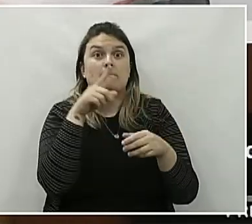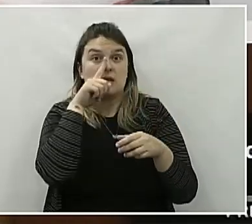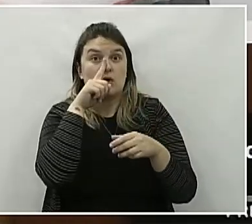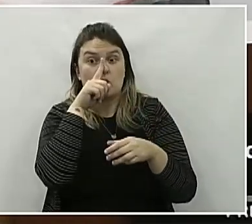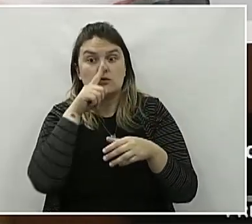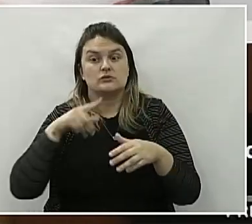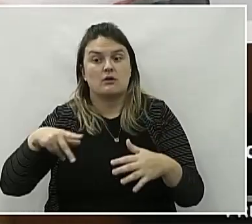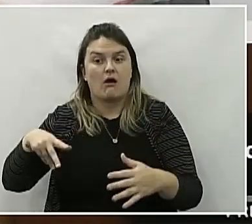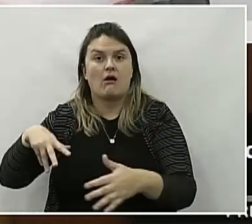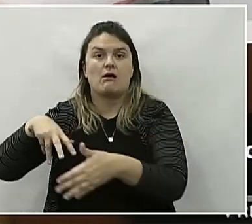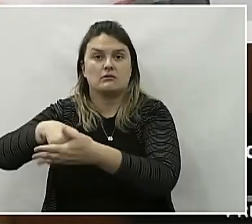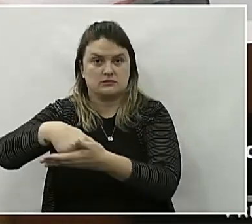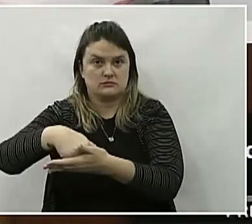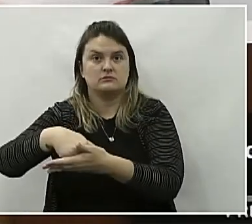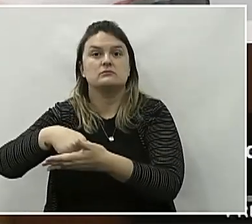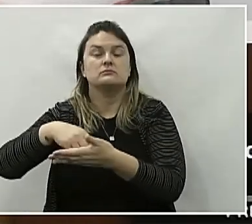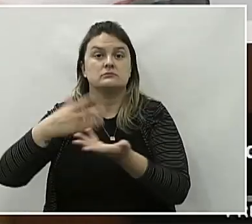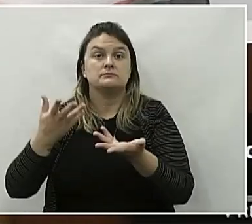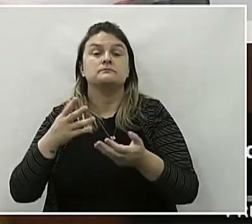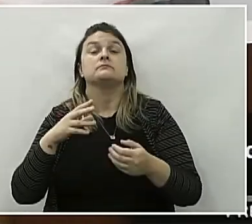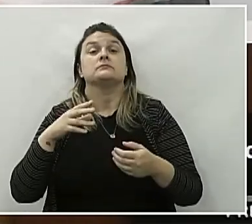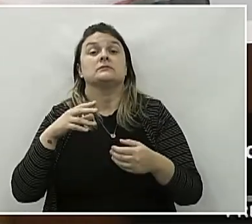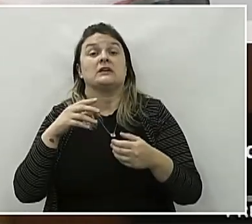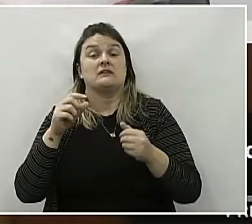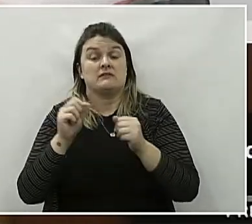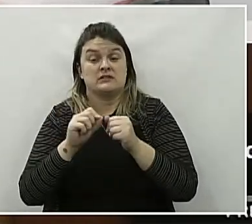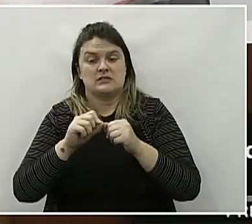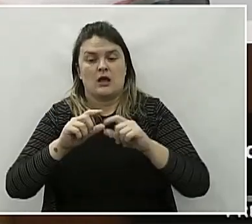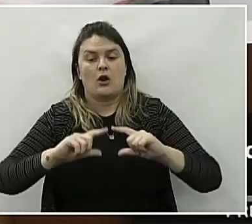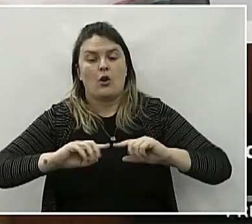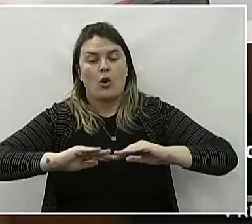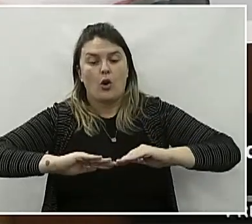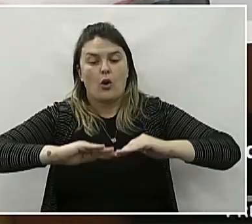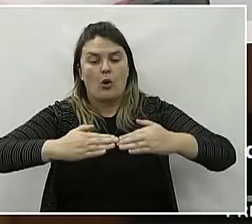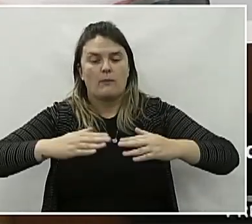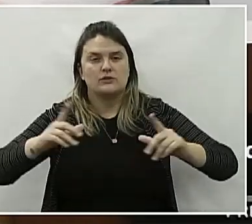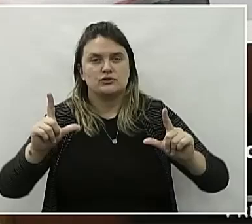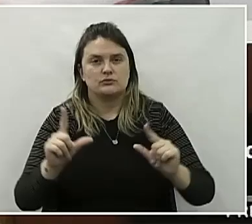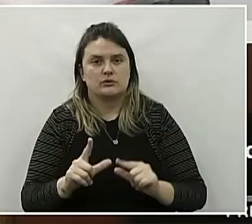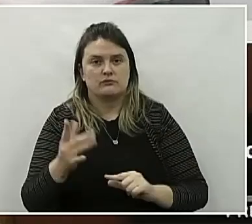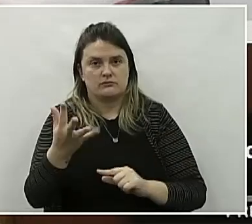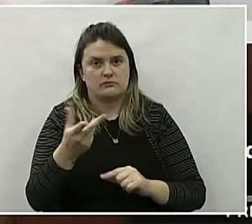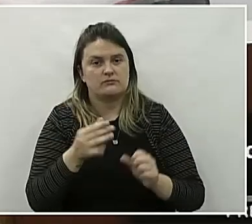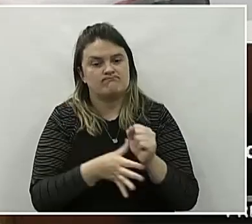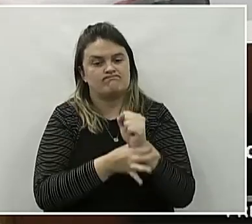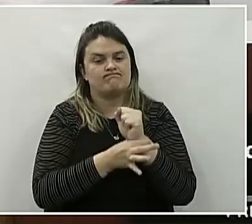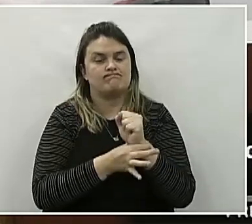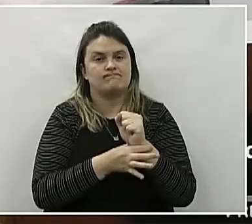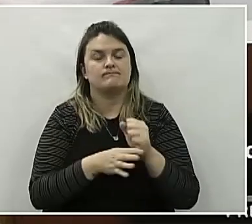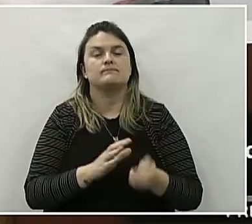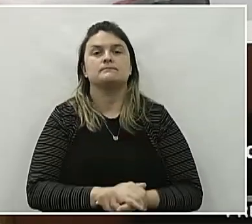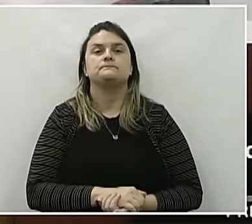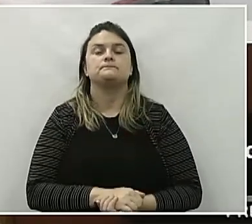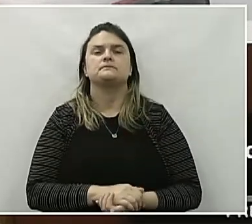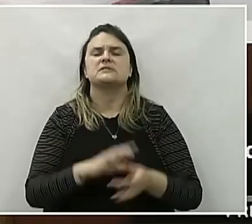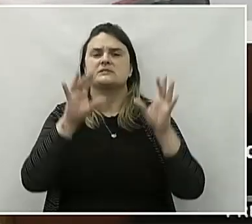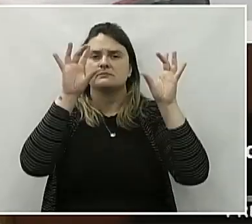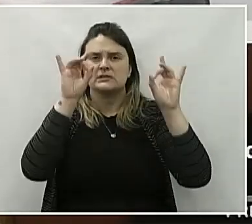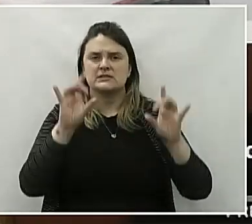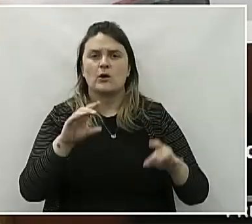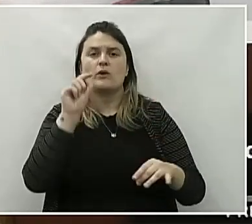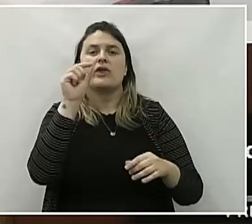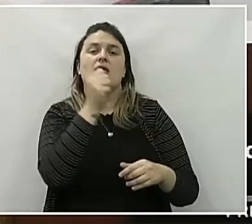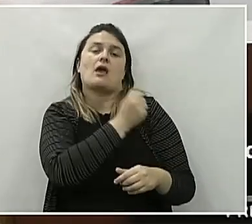a um risco crescente de acidentes. A instalação do redutor de velocidade é essencial para garantir a segurança dos pedestres, especialmente dos